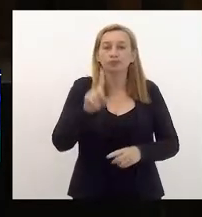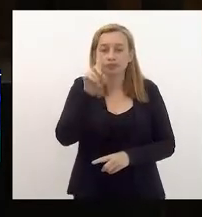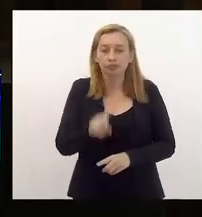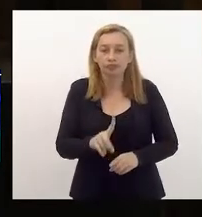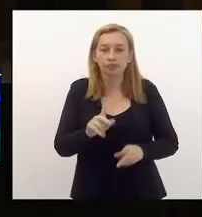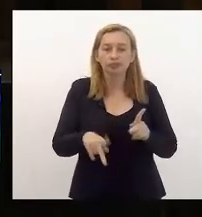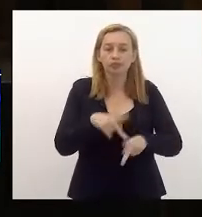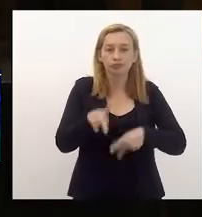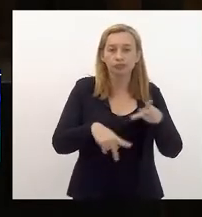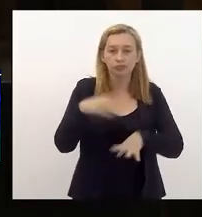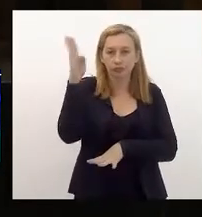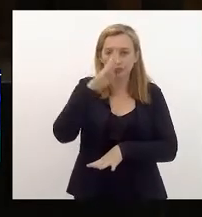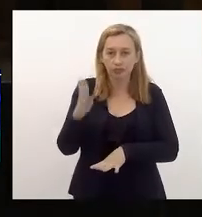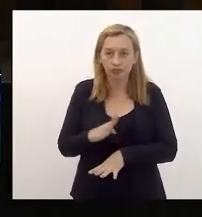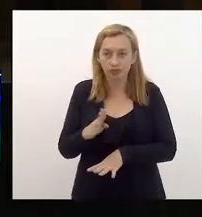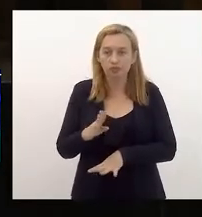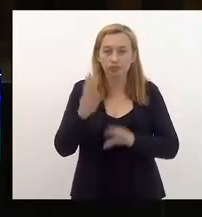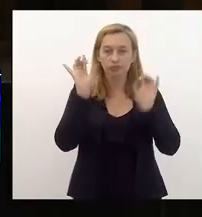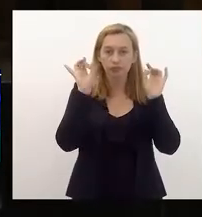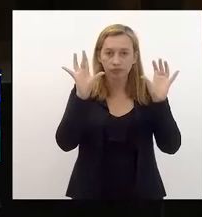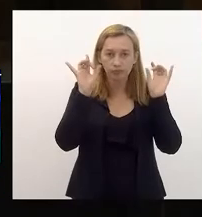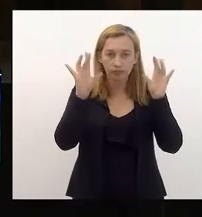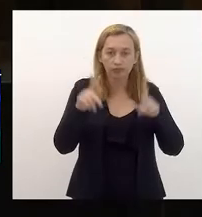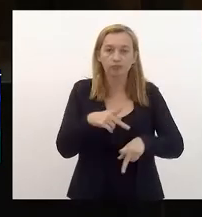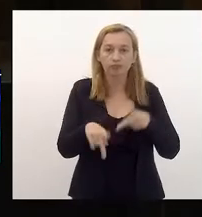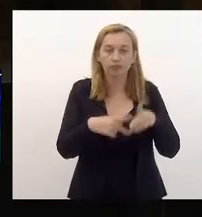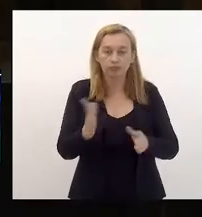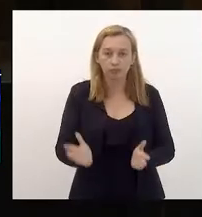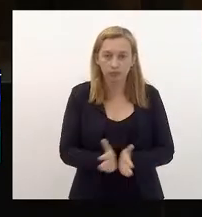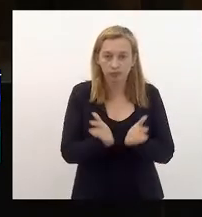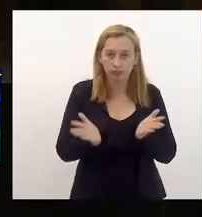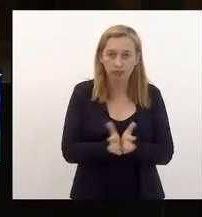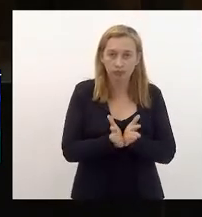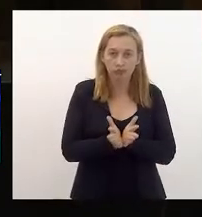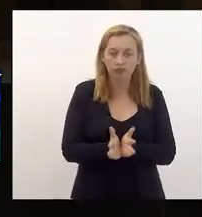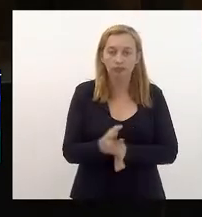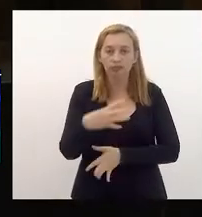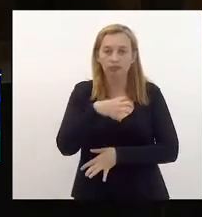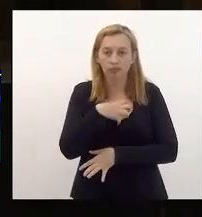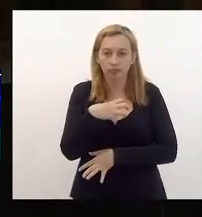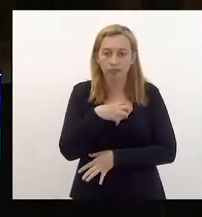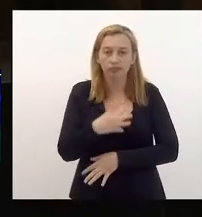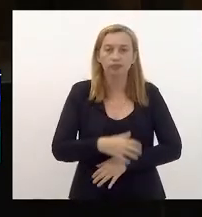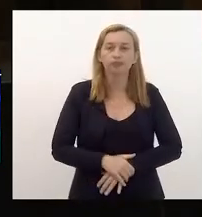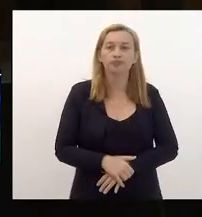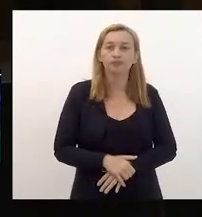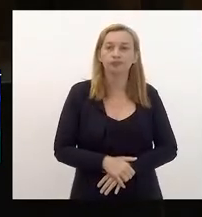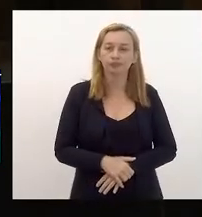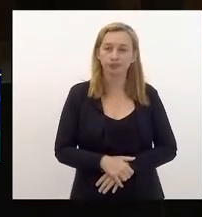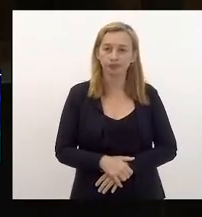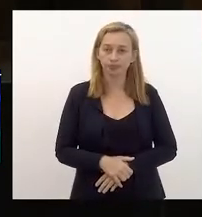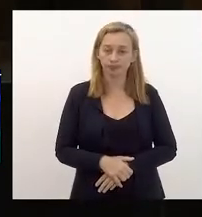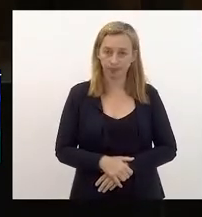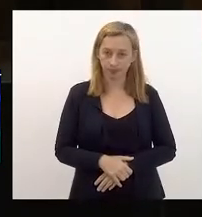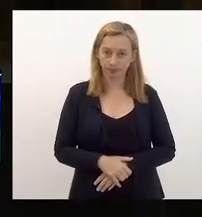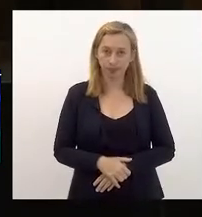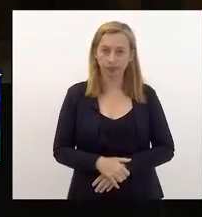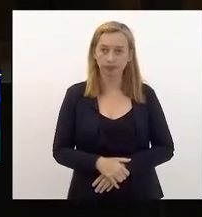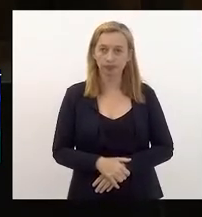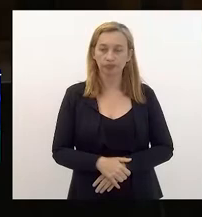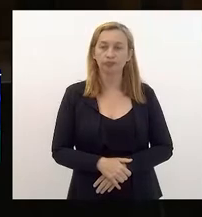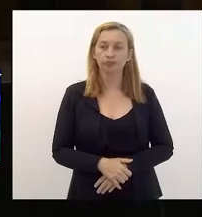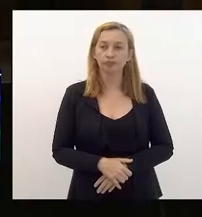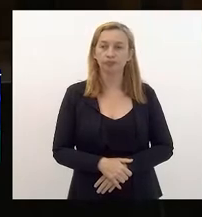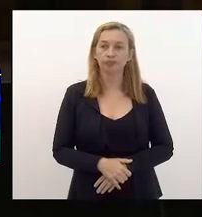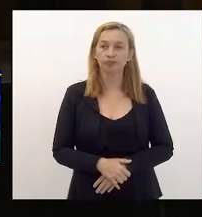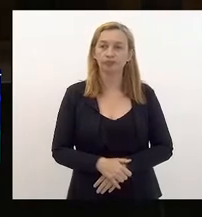da população brasileira, especialmente da população mais pobre. Nesse sentido, cabe destacar também que embora